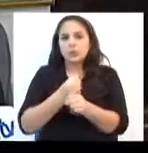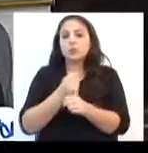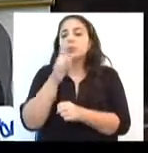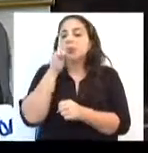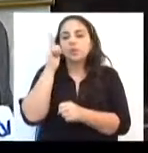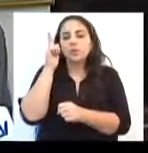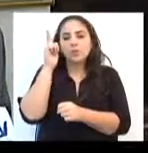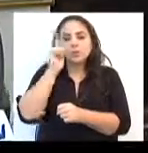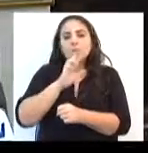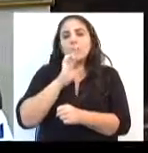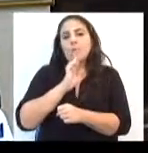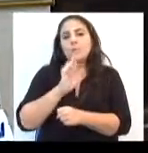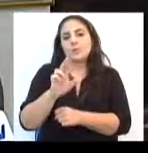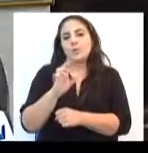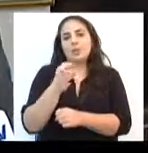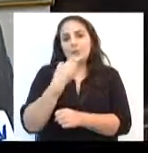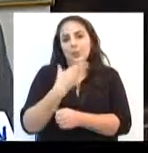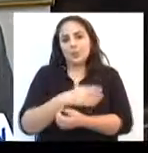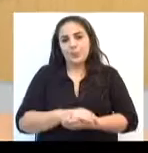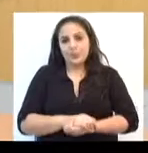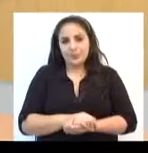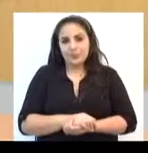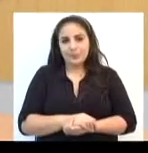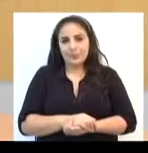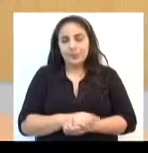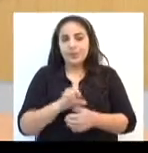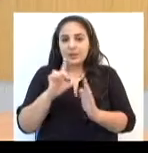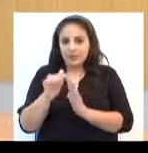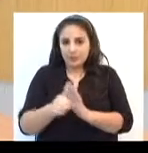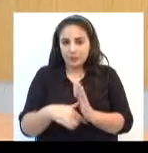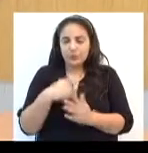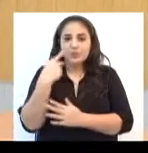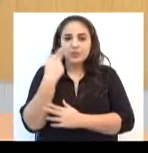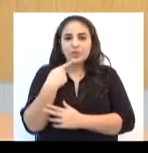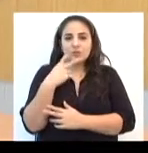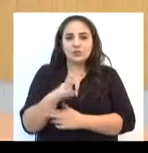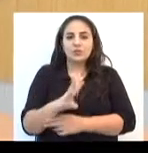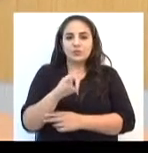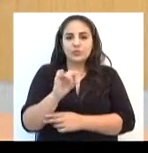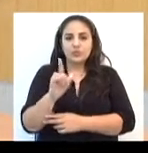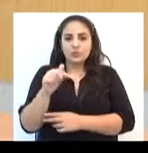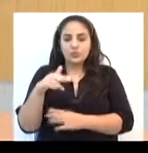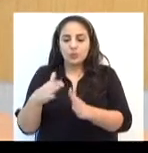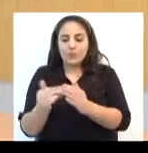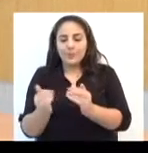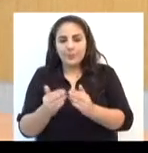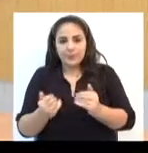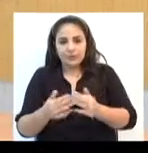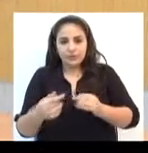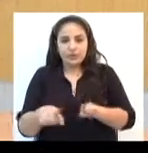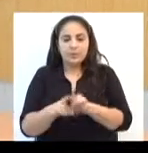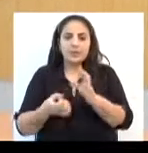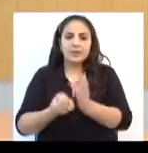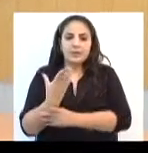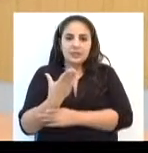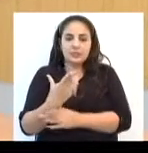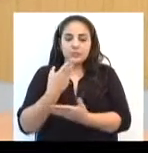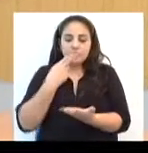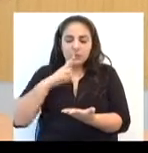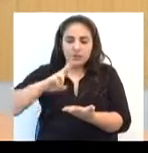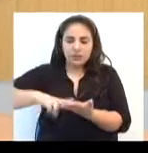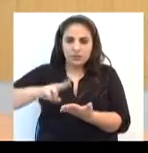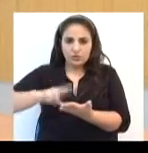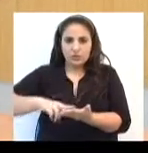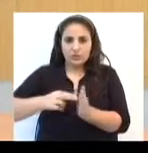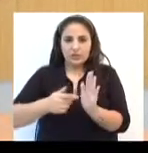anos, 100 anos na nossa comunidade. Enquanto isso, o vereador Wilson Liu está solicitando a elaboração